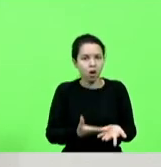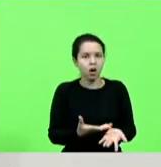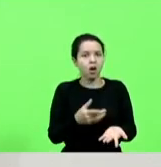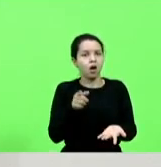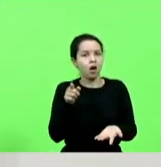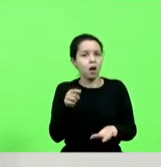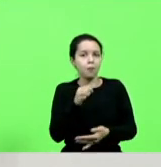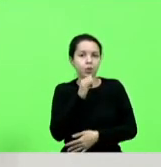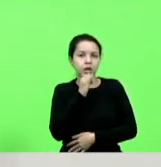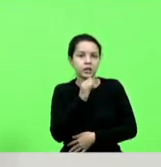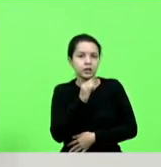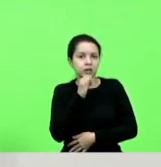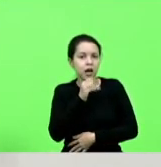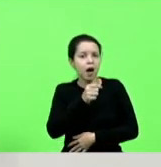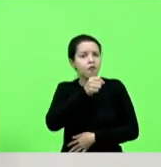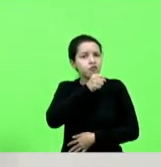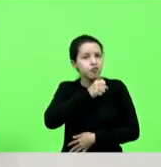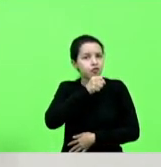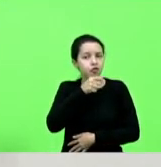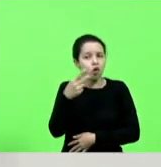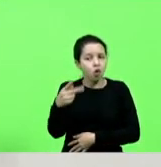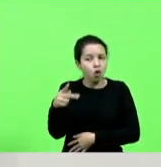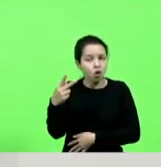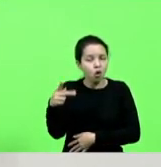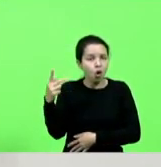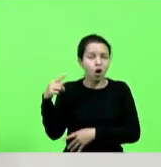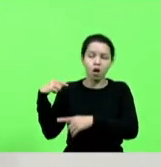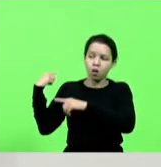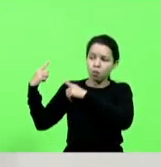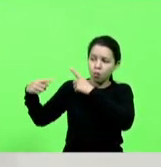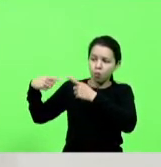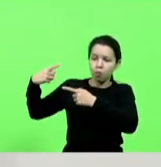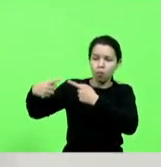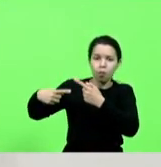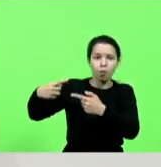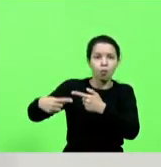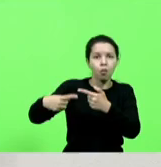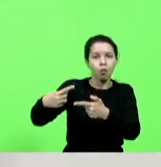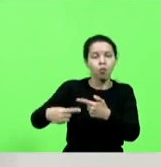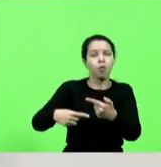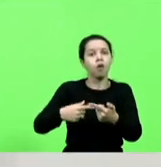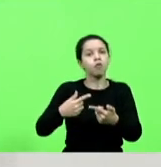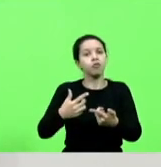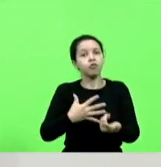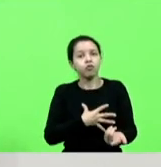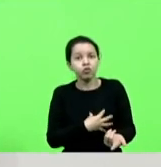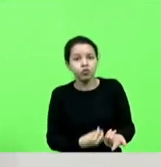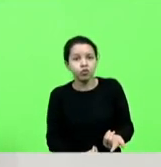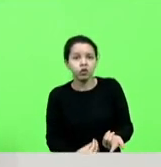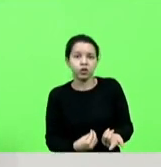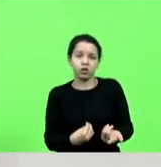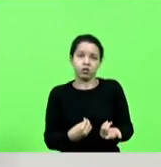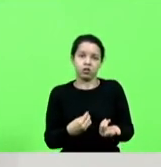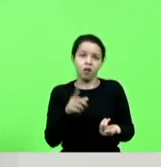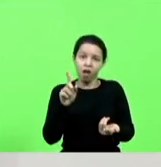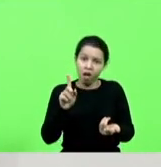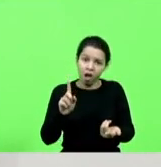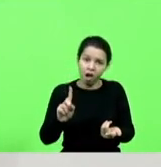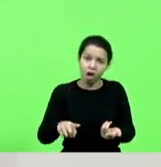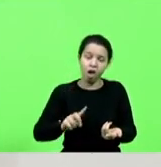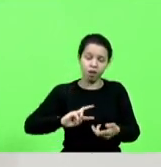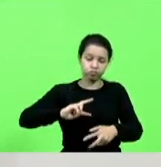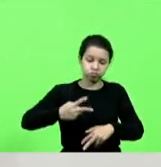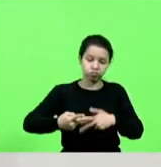exemplos dos seus avós dos seus pais para os seus netos para os seus filhos a perpetuação da